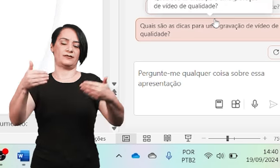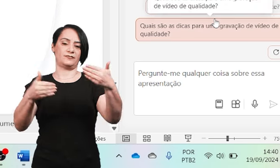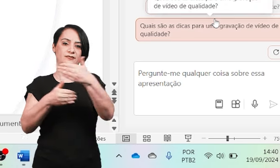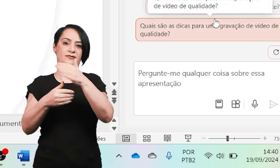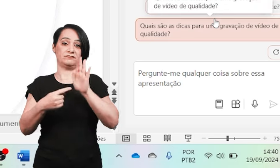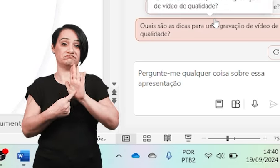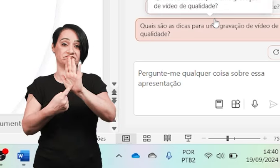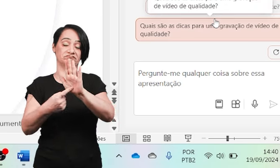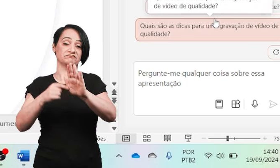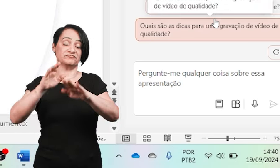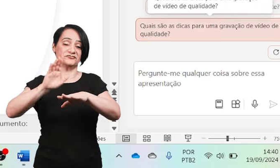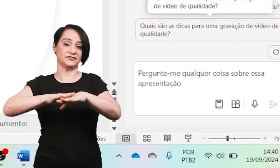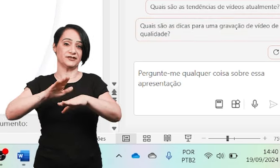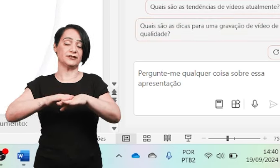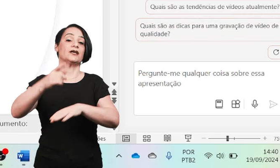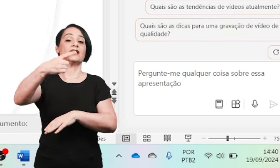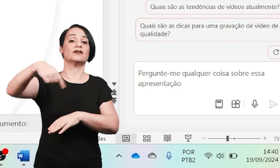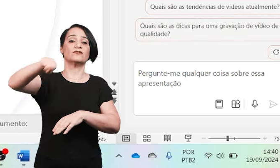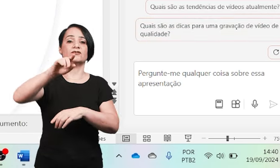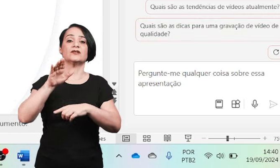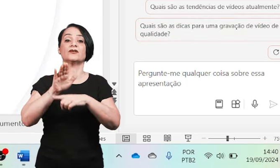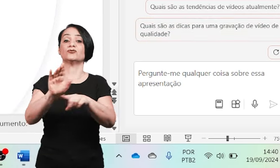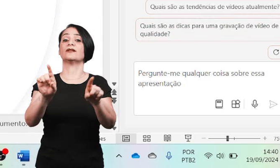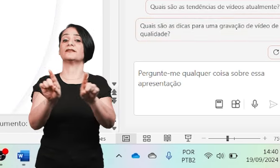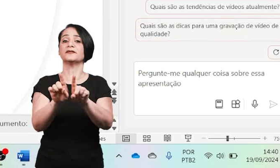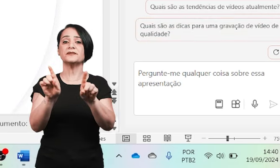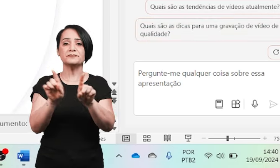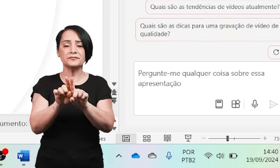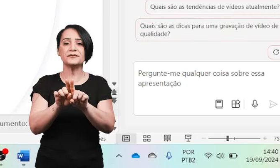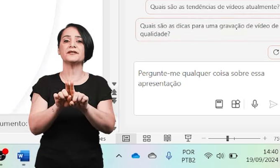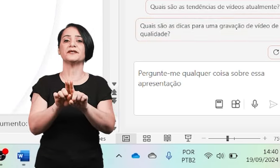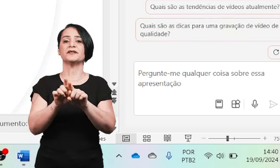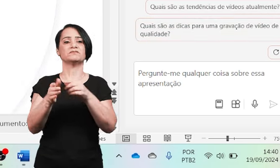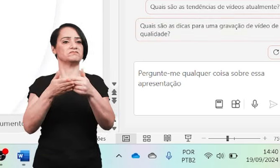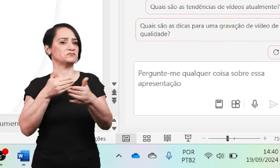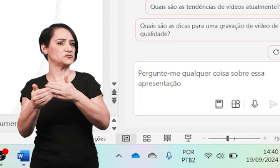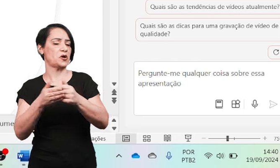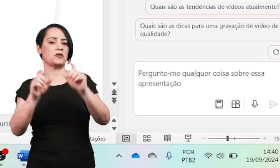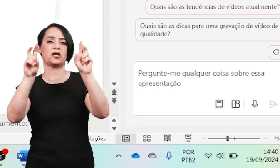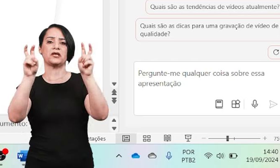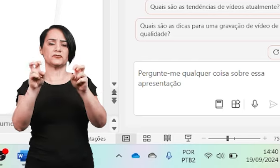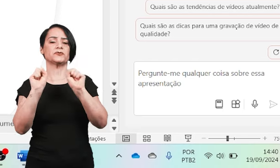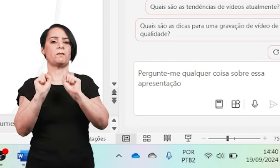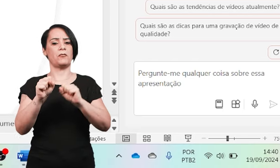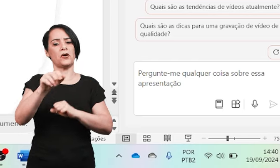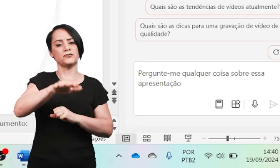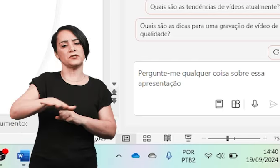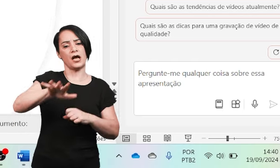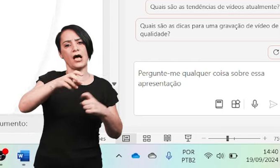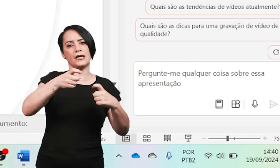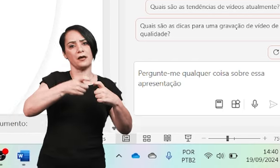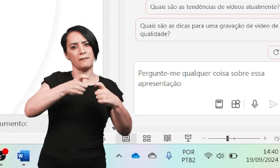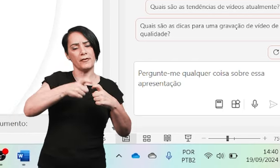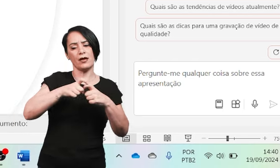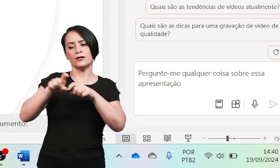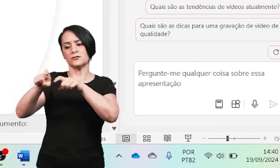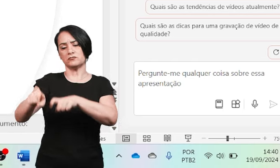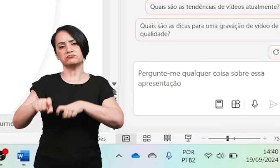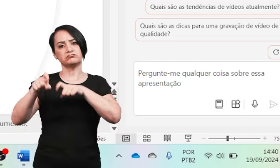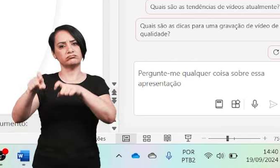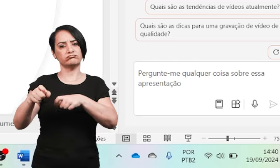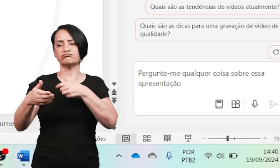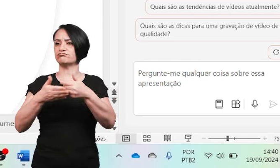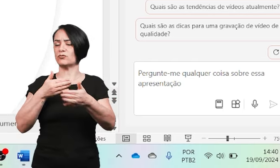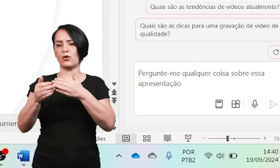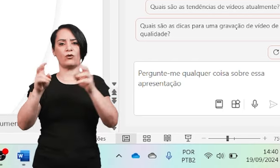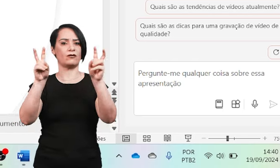essa apresentação. E ele pode ajudar vocês, pessoal, com qualquer tipo de assunto. Pode ser na área médica, pode ser na área da